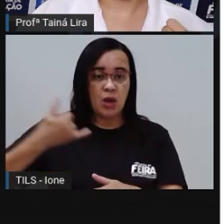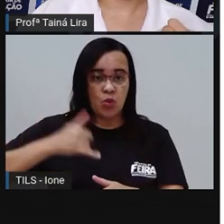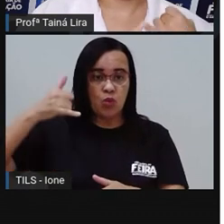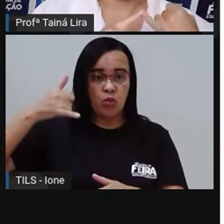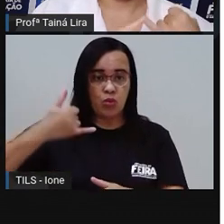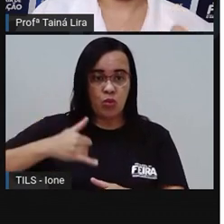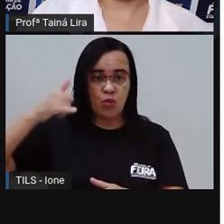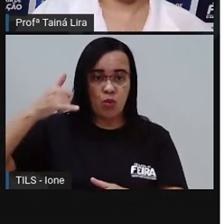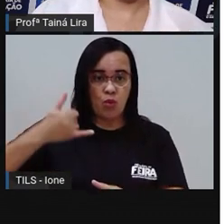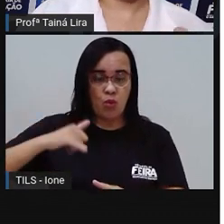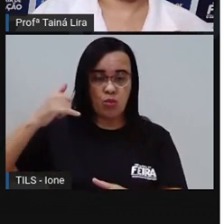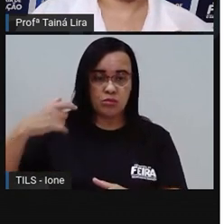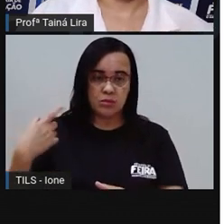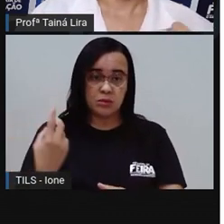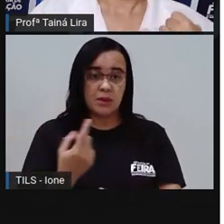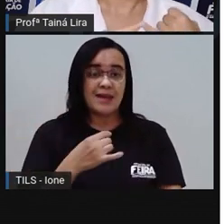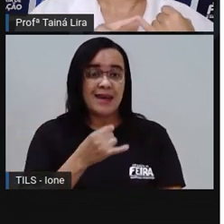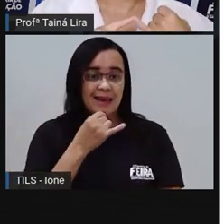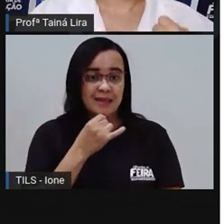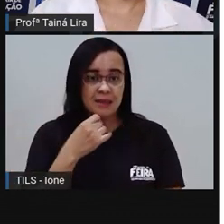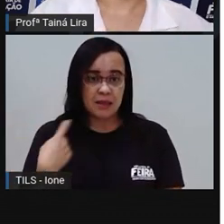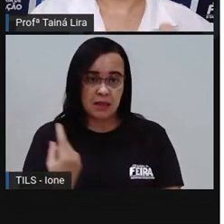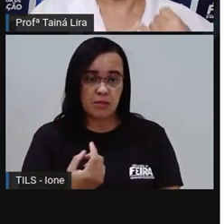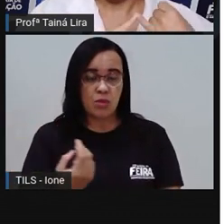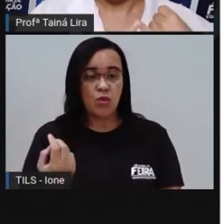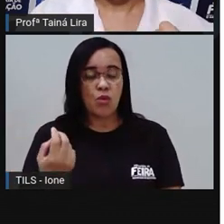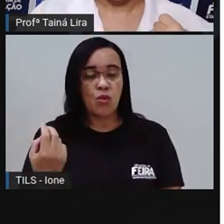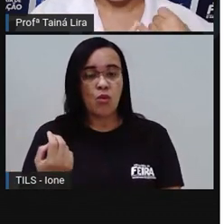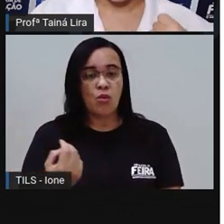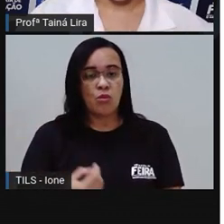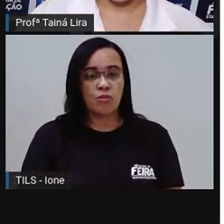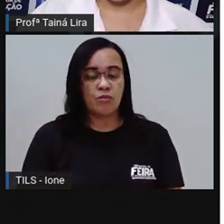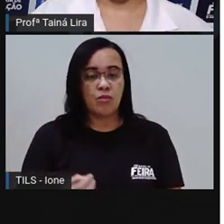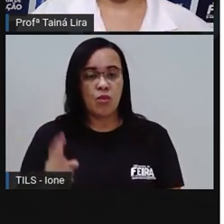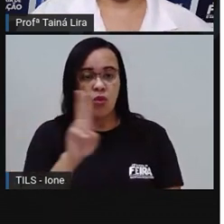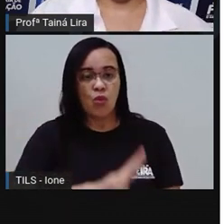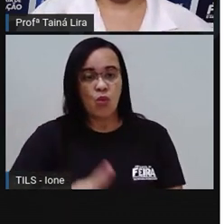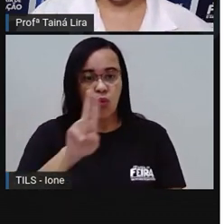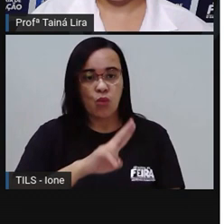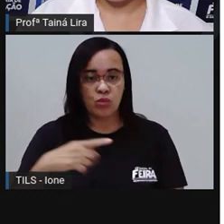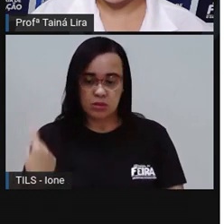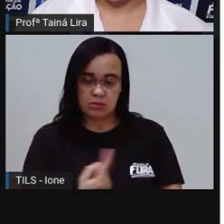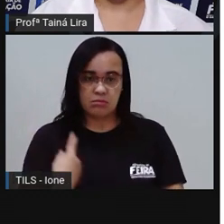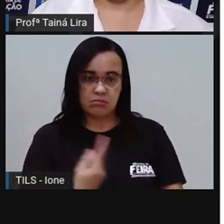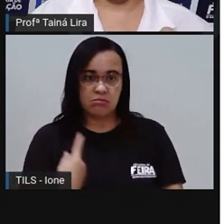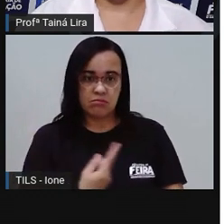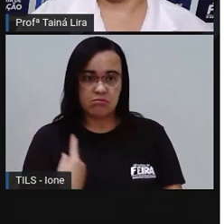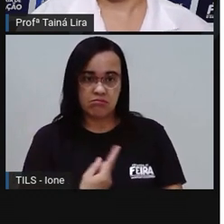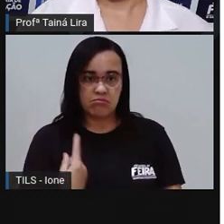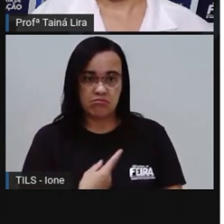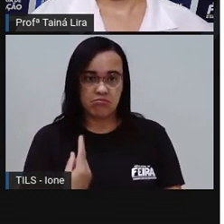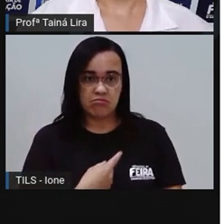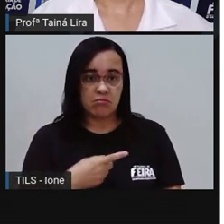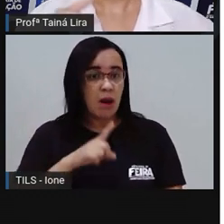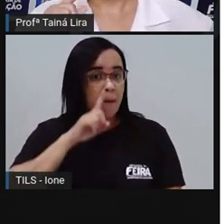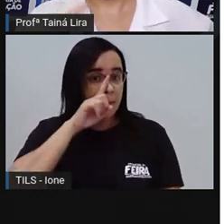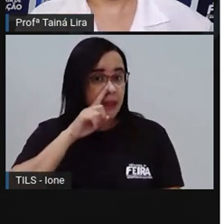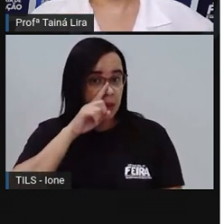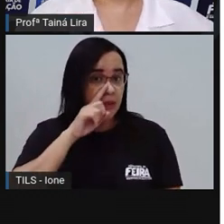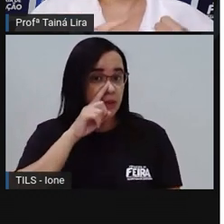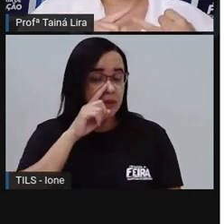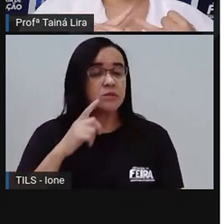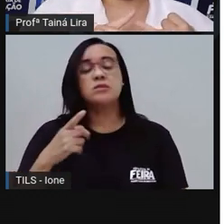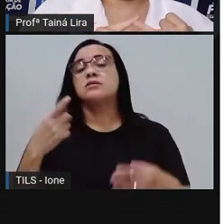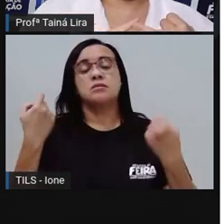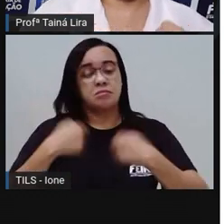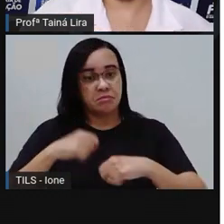vou usar O liquidificador O liquidificador Tem risco de cortar Porque ele tem Uma navalha No fundo Tem